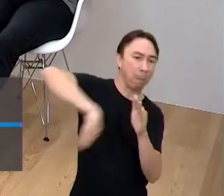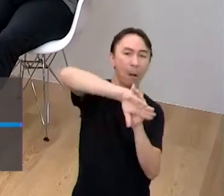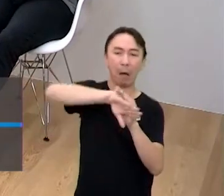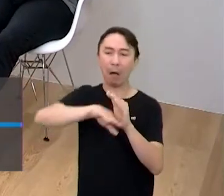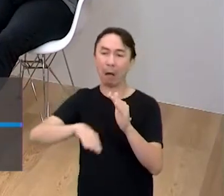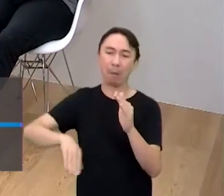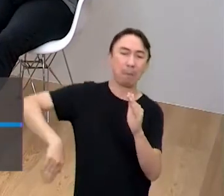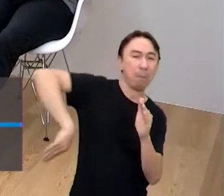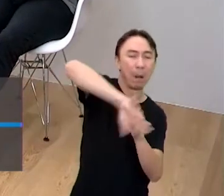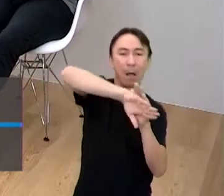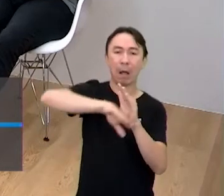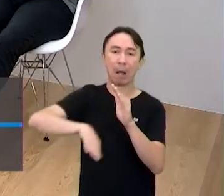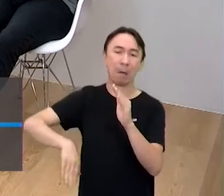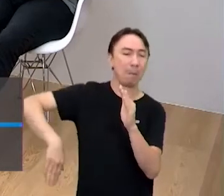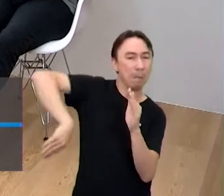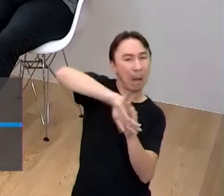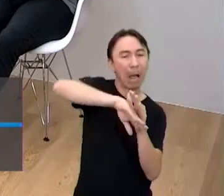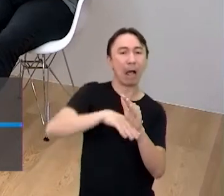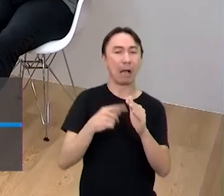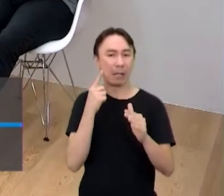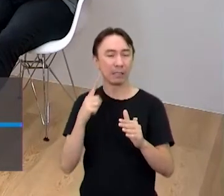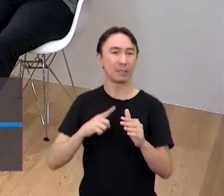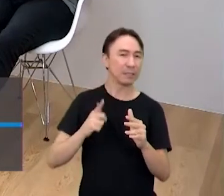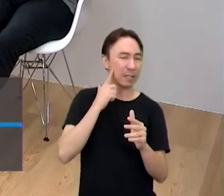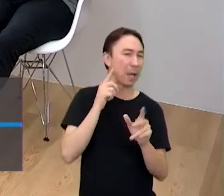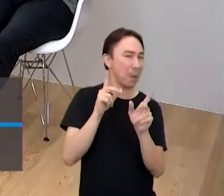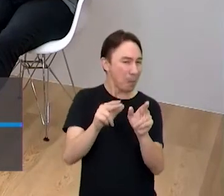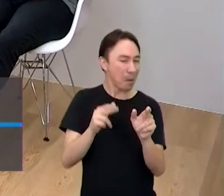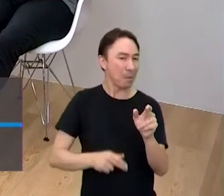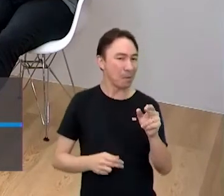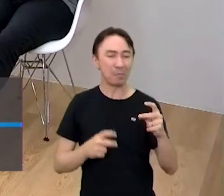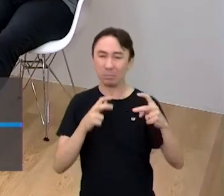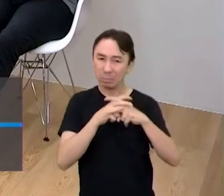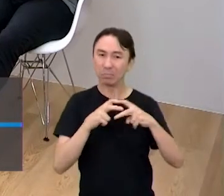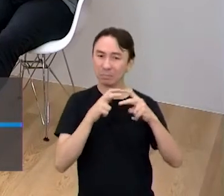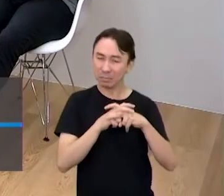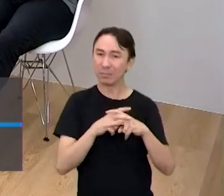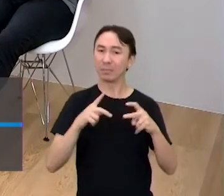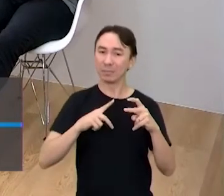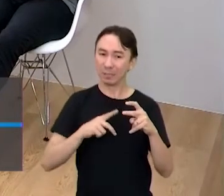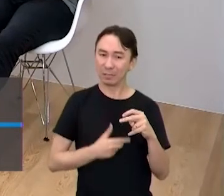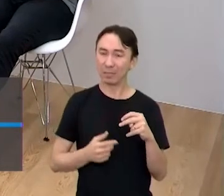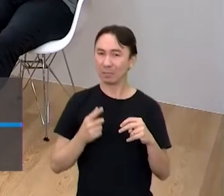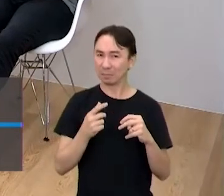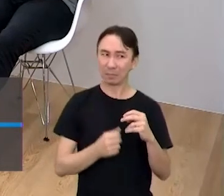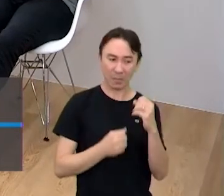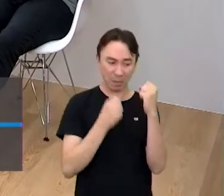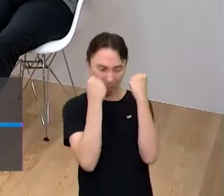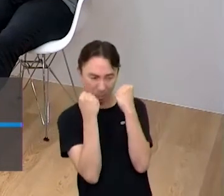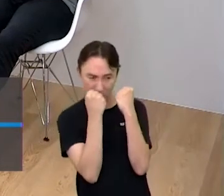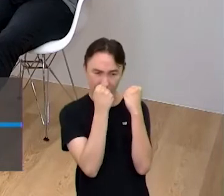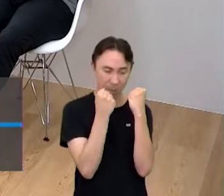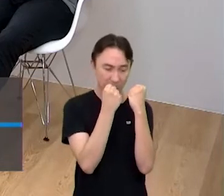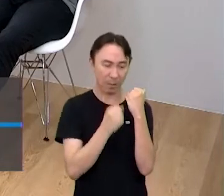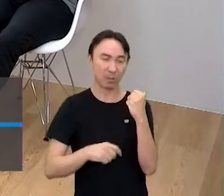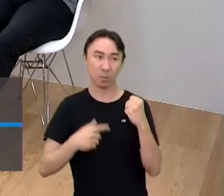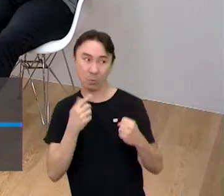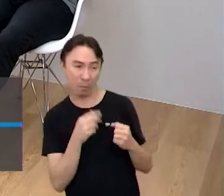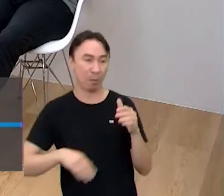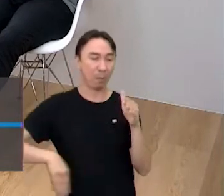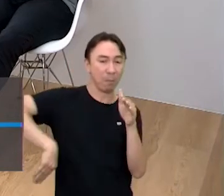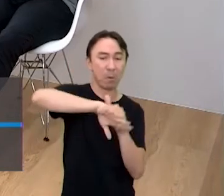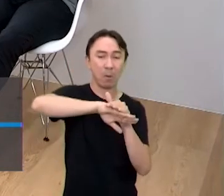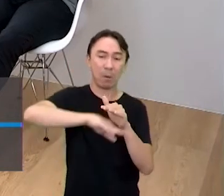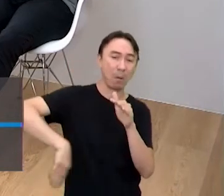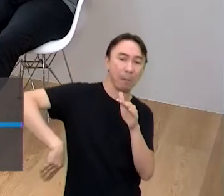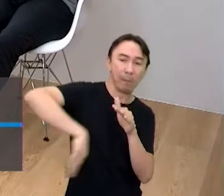fosse um escudo. É, quase um escudo, exatamente. Acolchoado, né? E daí, depois que você treinou com isso, você